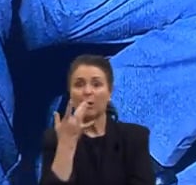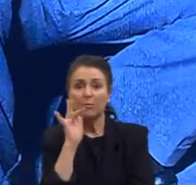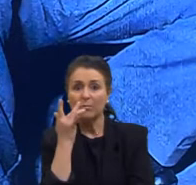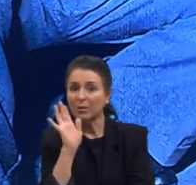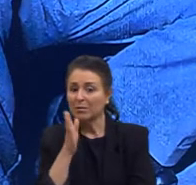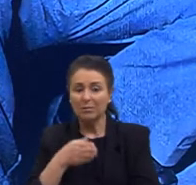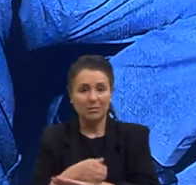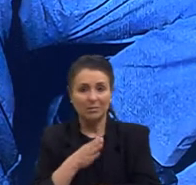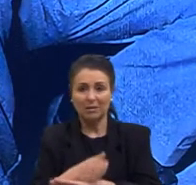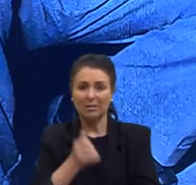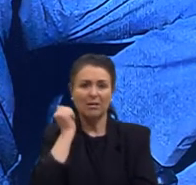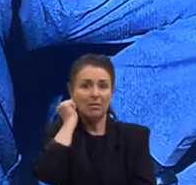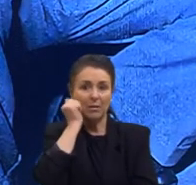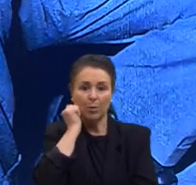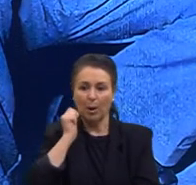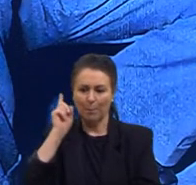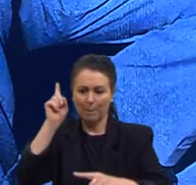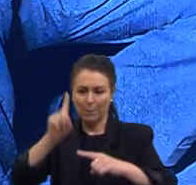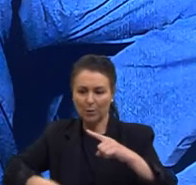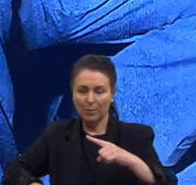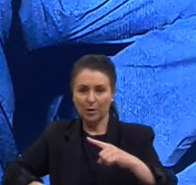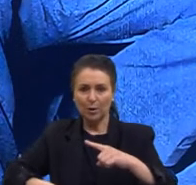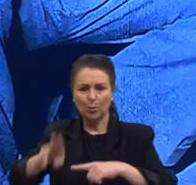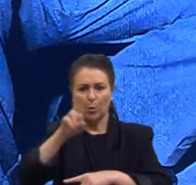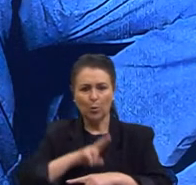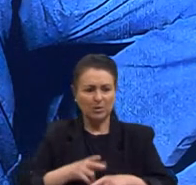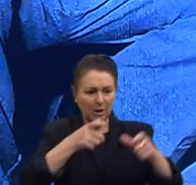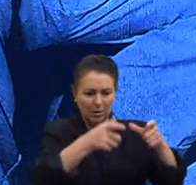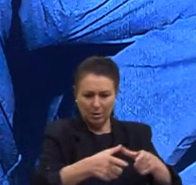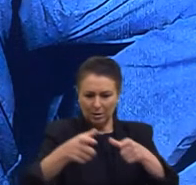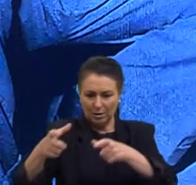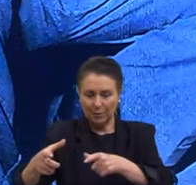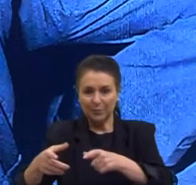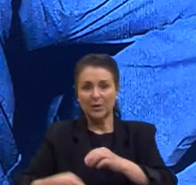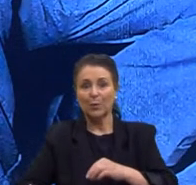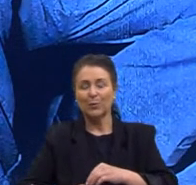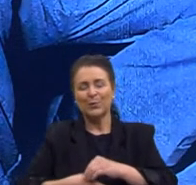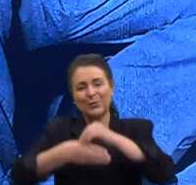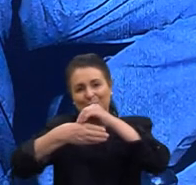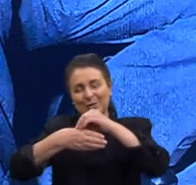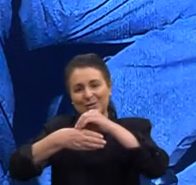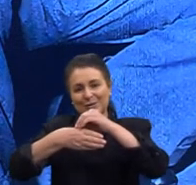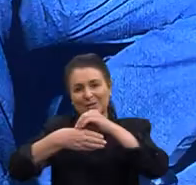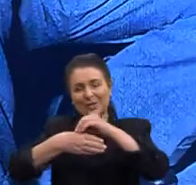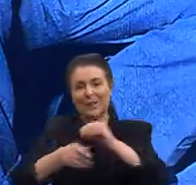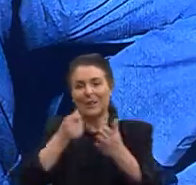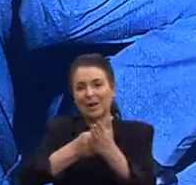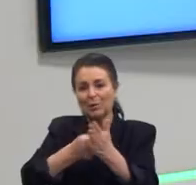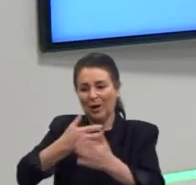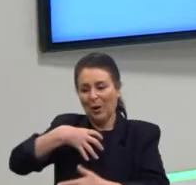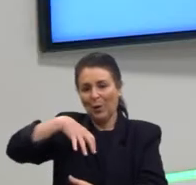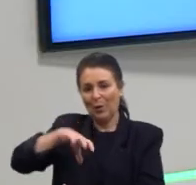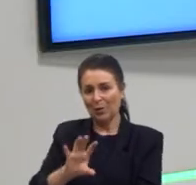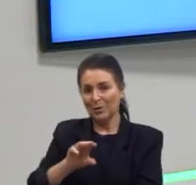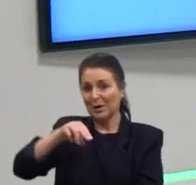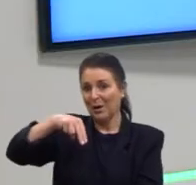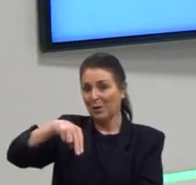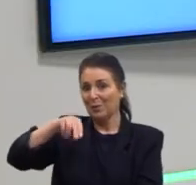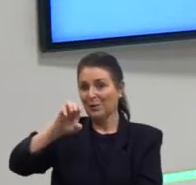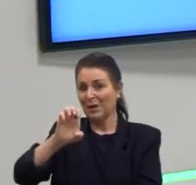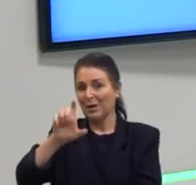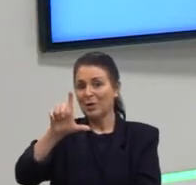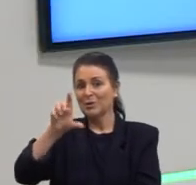para vários lugares. A gente tem aqui, então, um dos maiores líderes da luta contra o Apartheid, que é Nelson